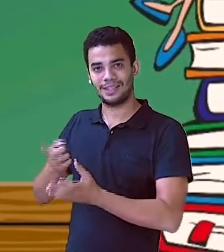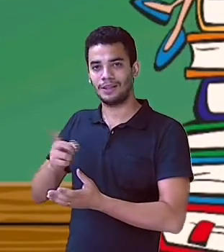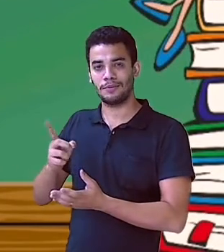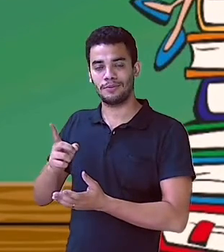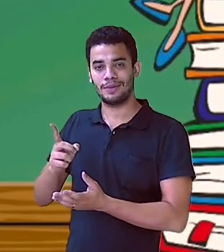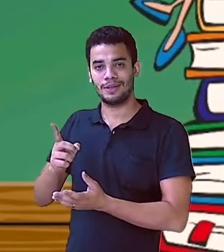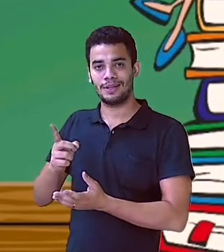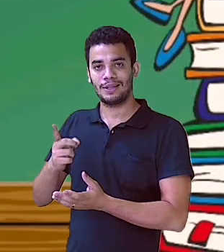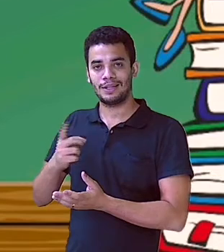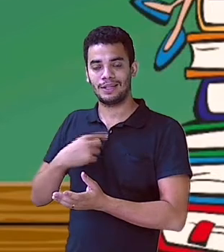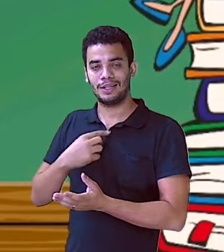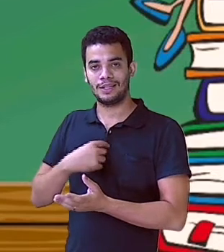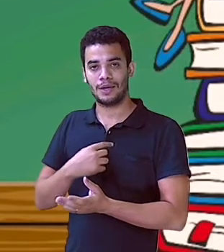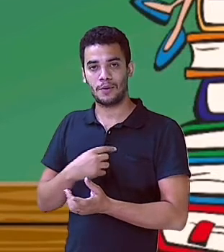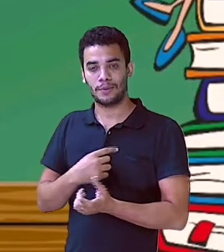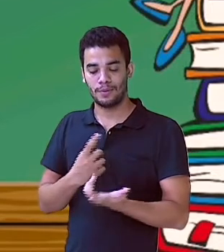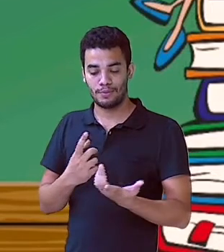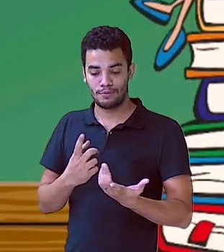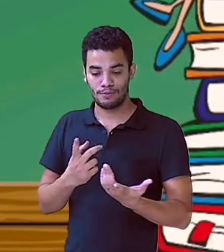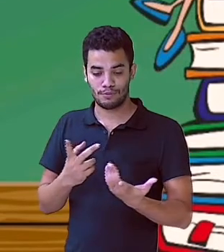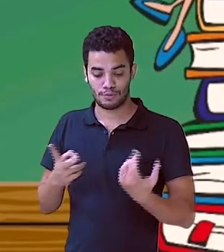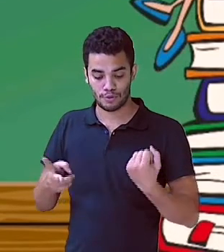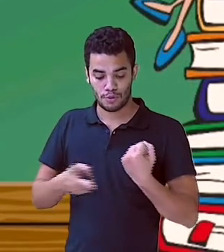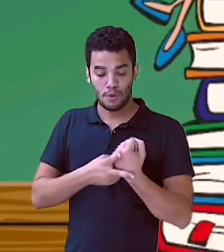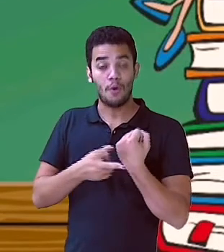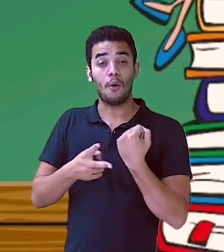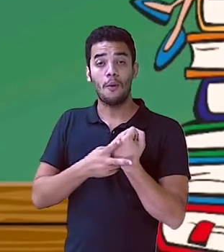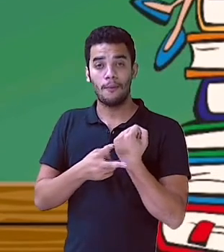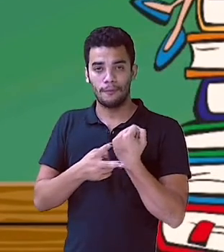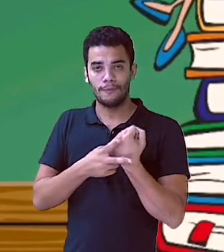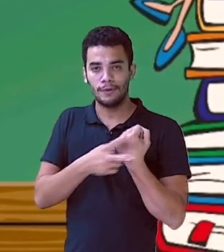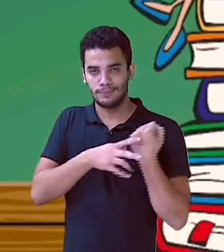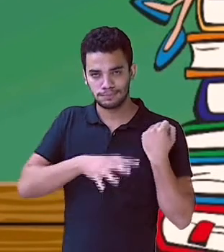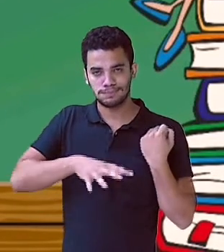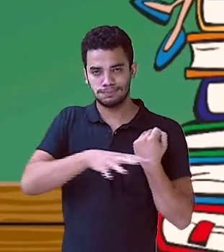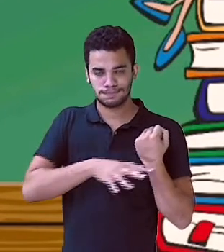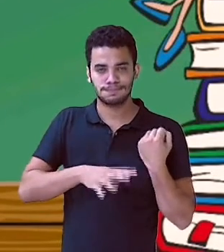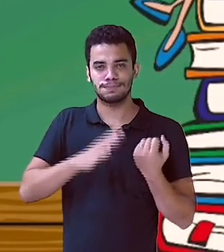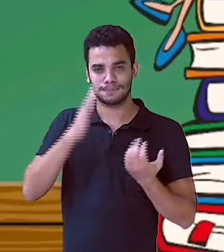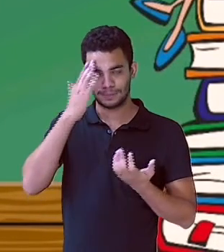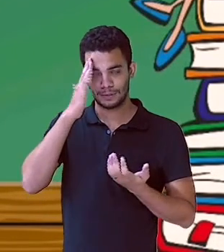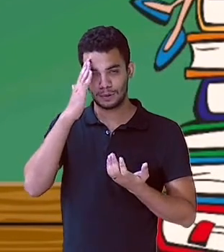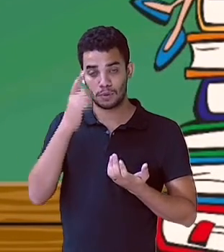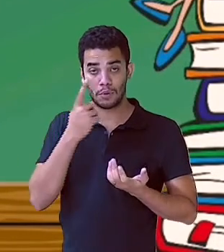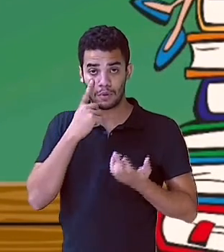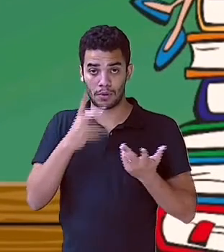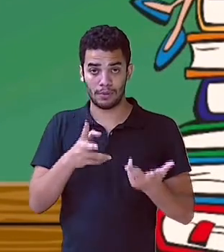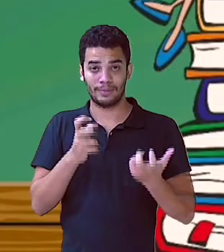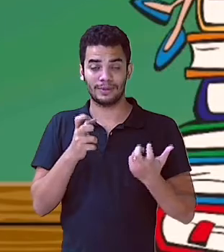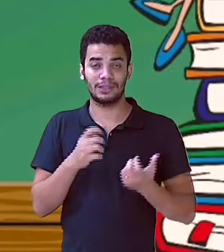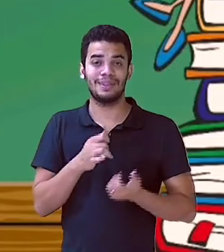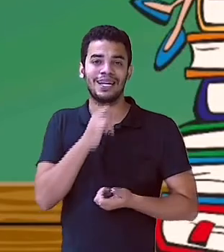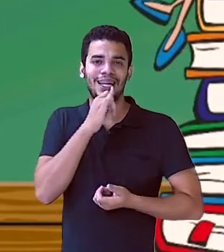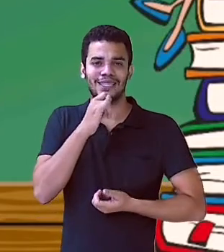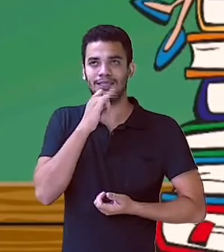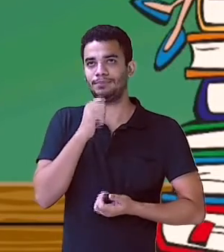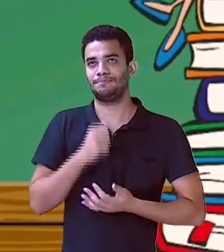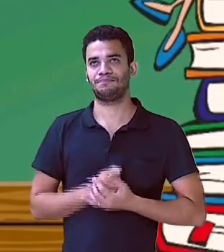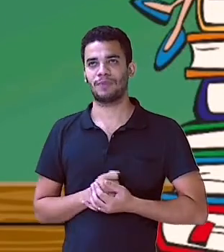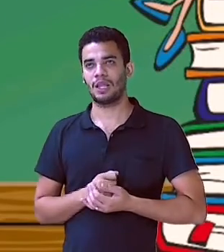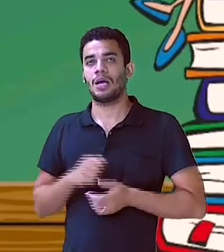aí. Percebam, então, ó. Vamos perceber com um exemplo, ó. Se eu disser pra você, a viagem